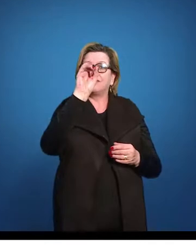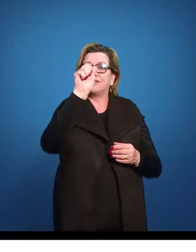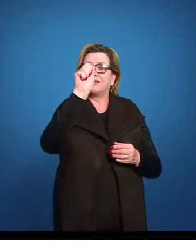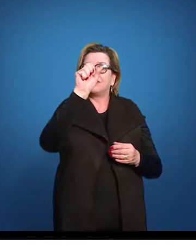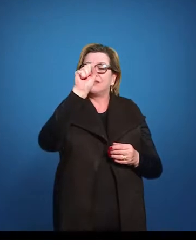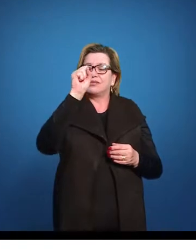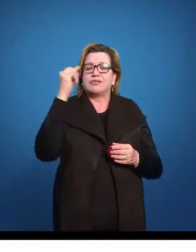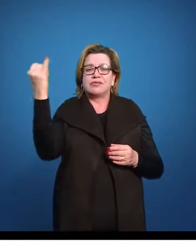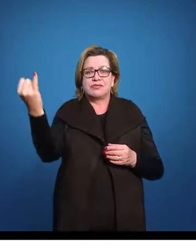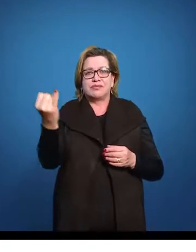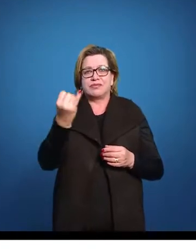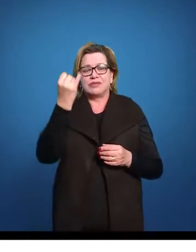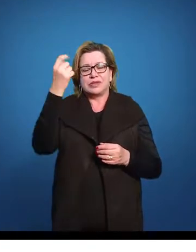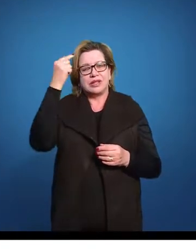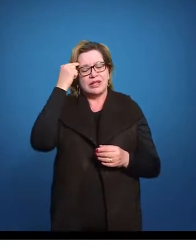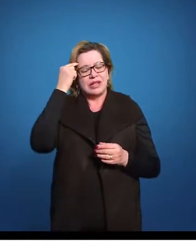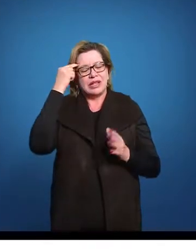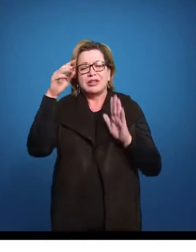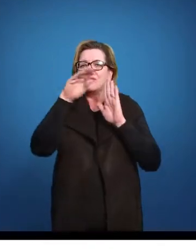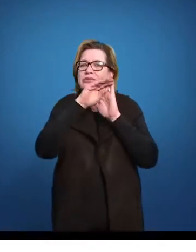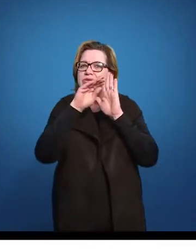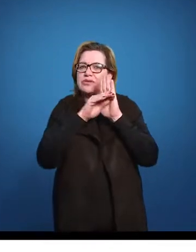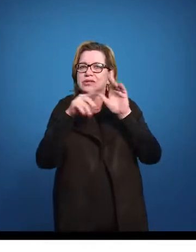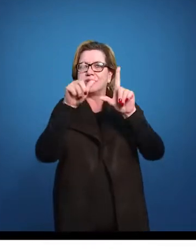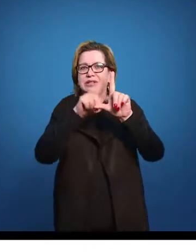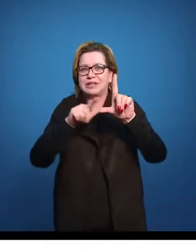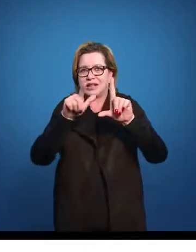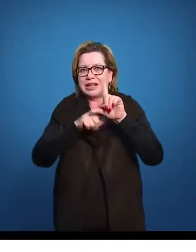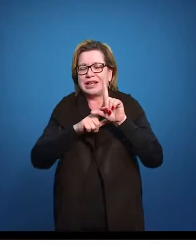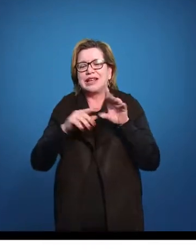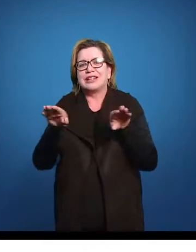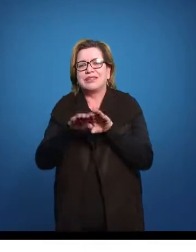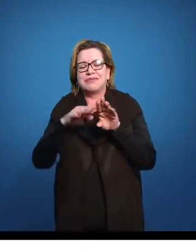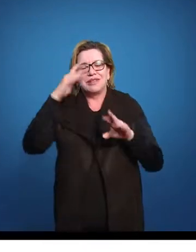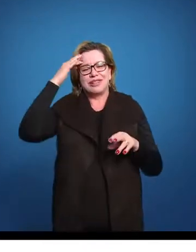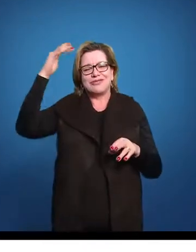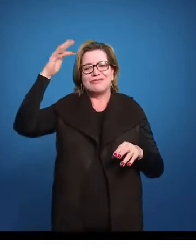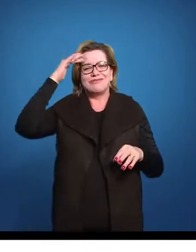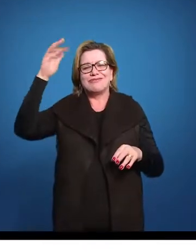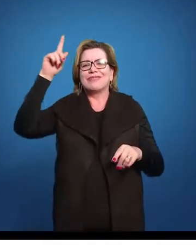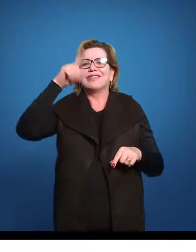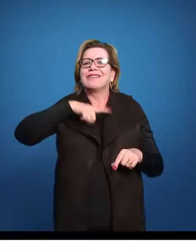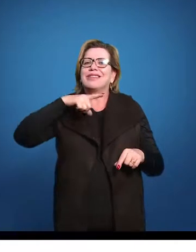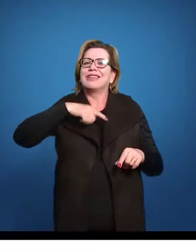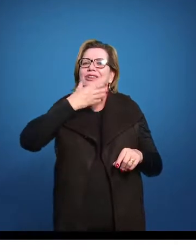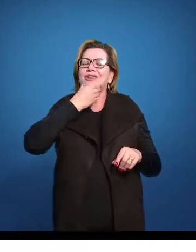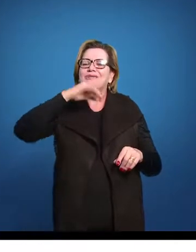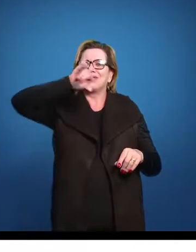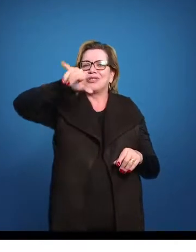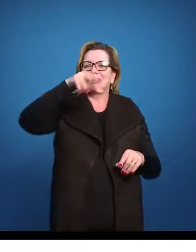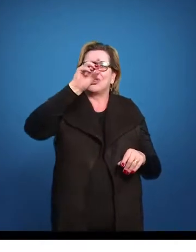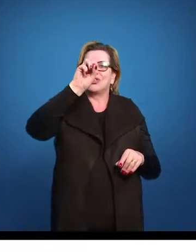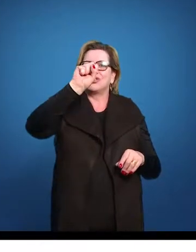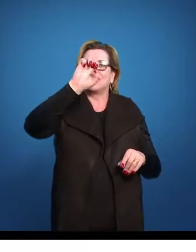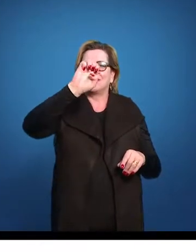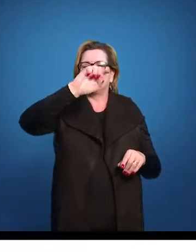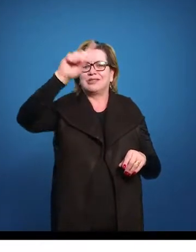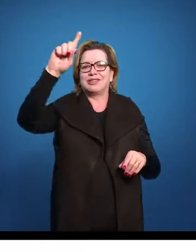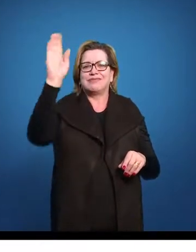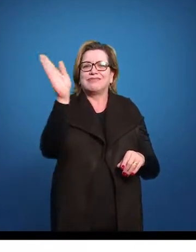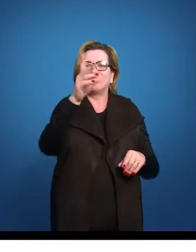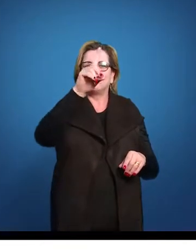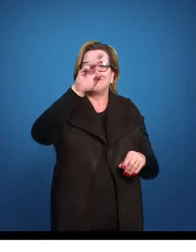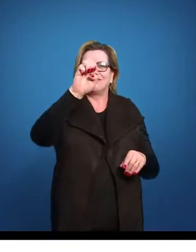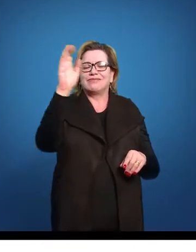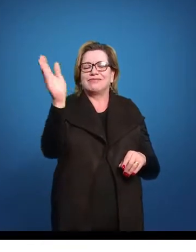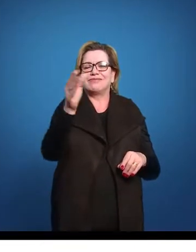projeto literário. E na parte da ficção, a gente tem o José de Alencar, que também tem um projeto grandiosíssimo de pensar a nação, de pensar a